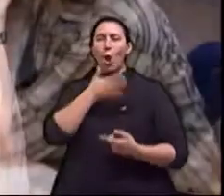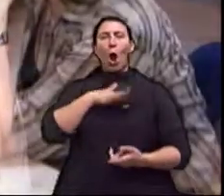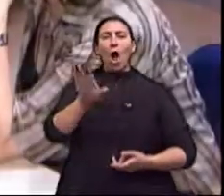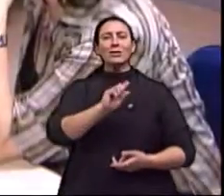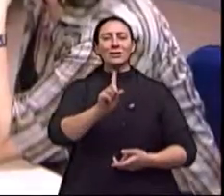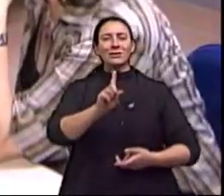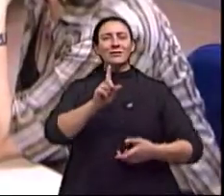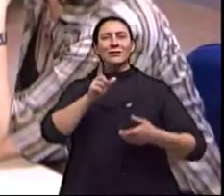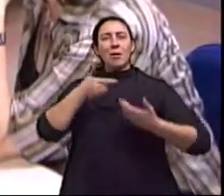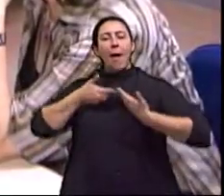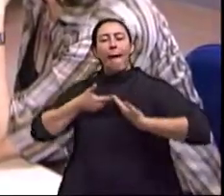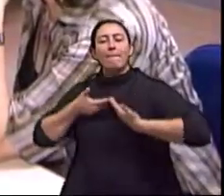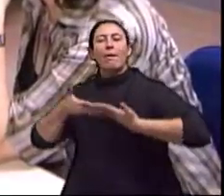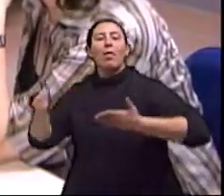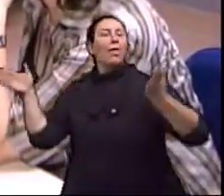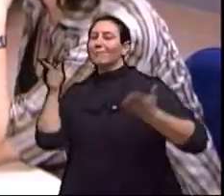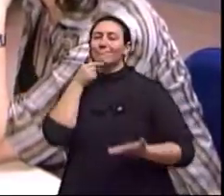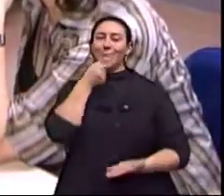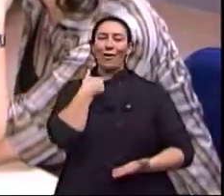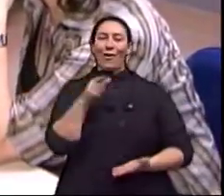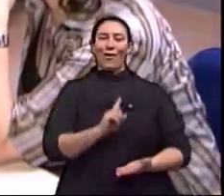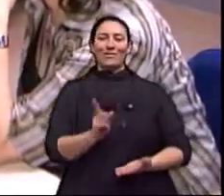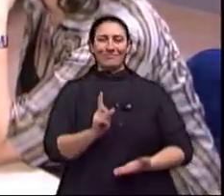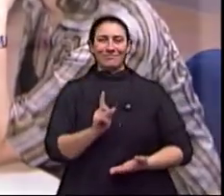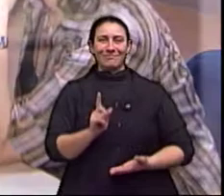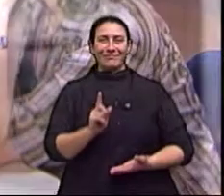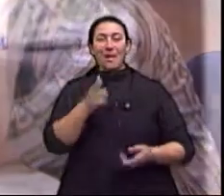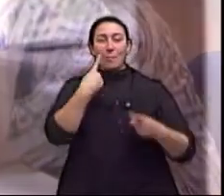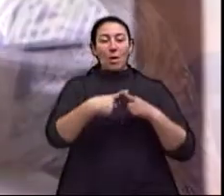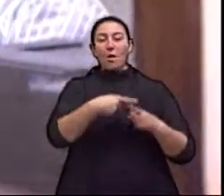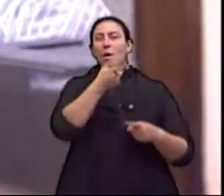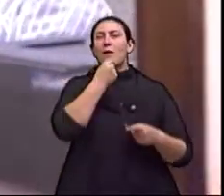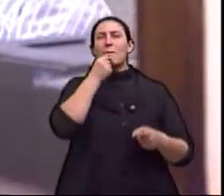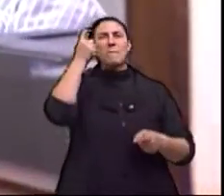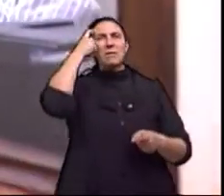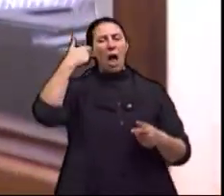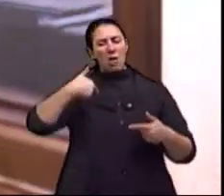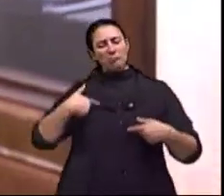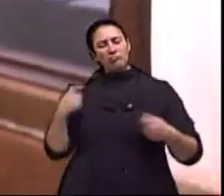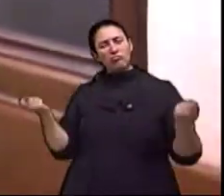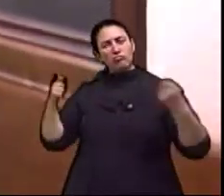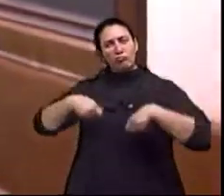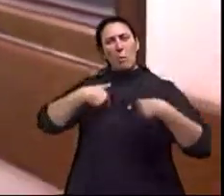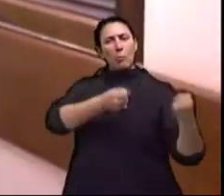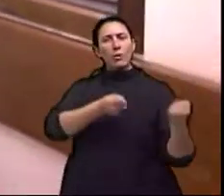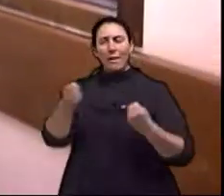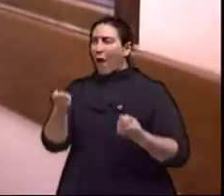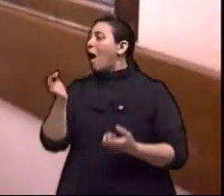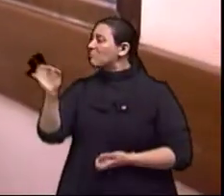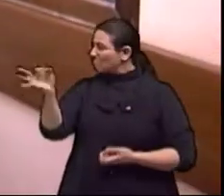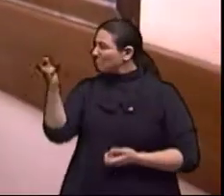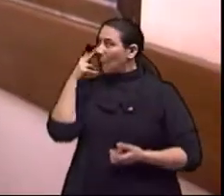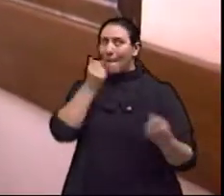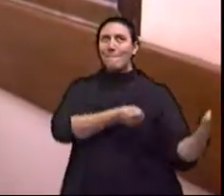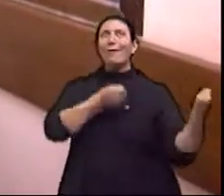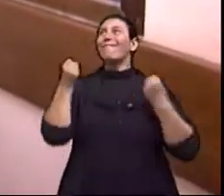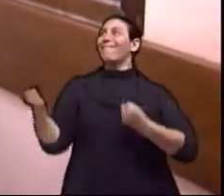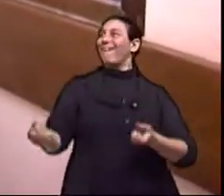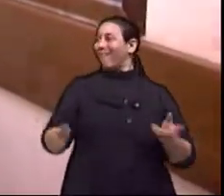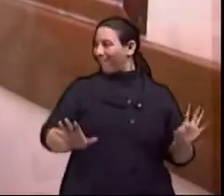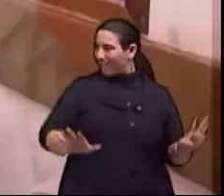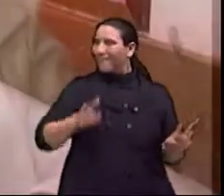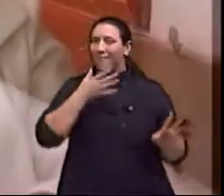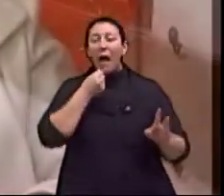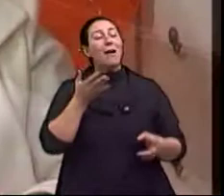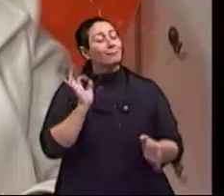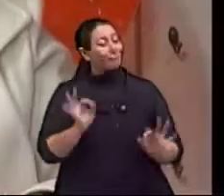algo que ele se encontra, algo que ele entende como invencível. Isso tem a ver com o poder, né? Porque o poder é masculino ainda.